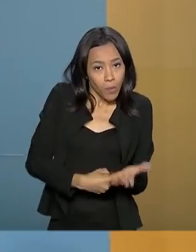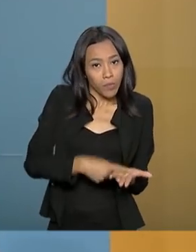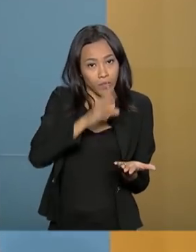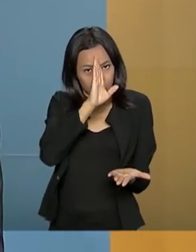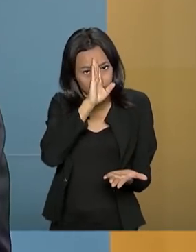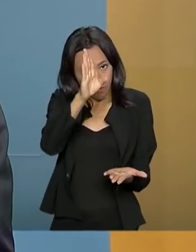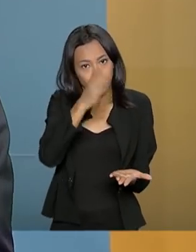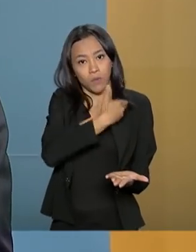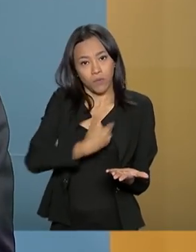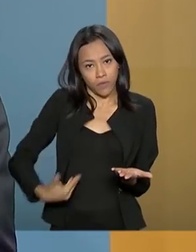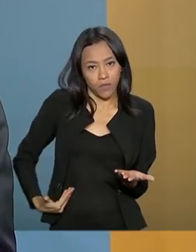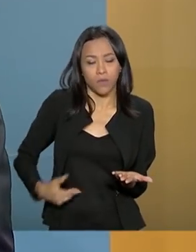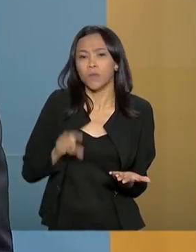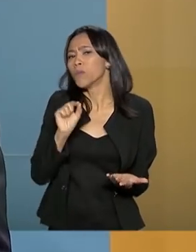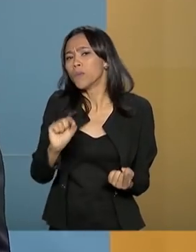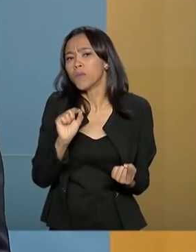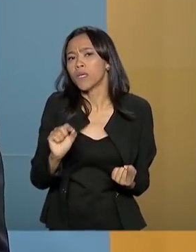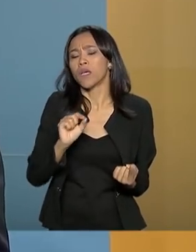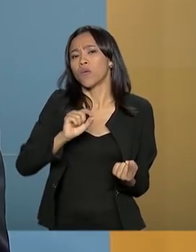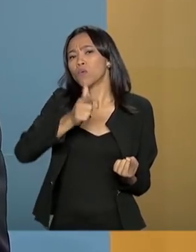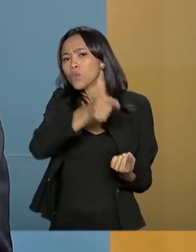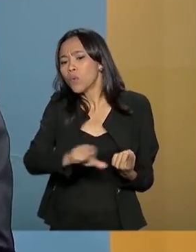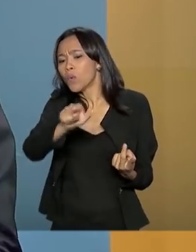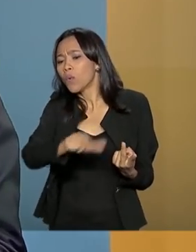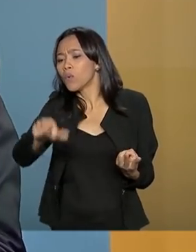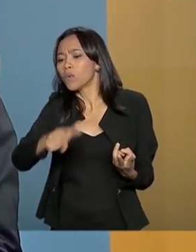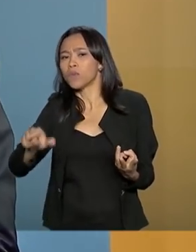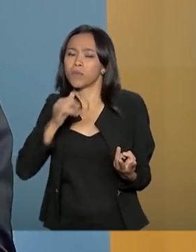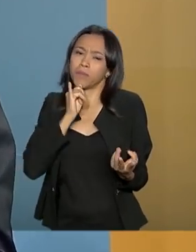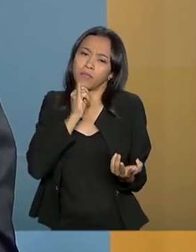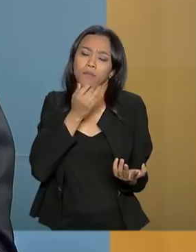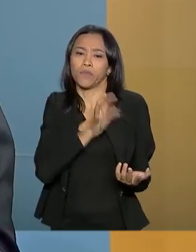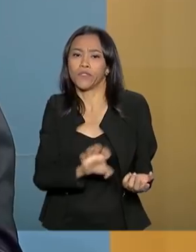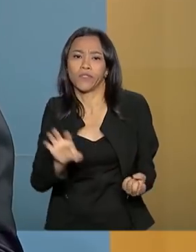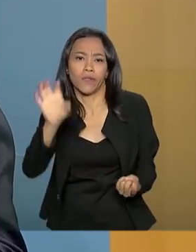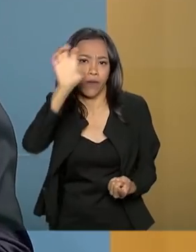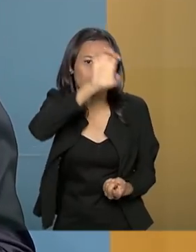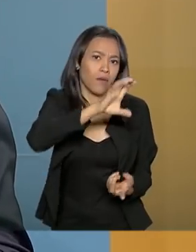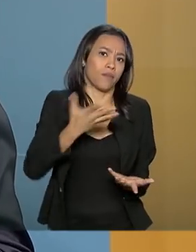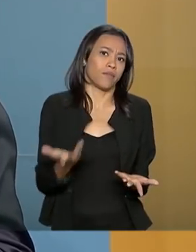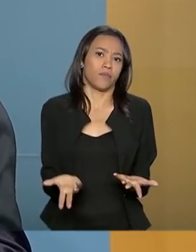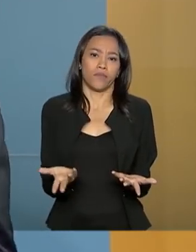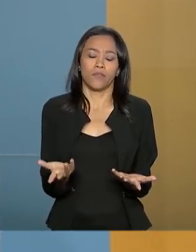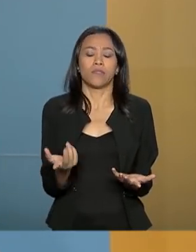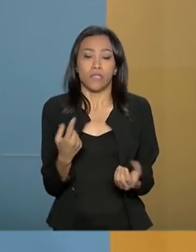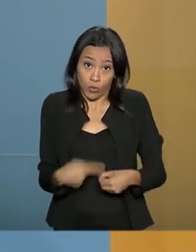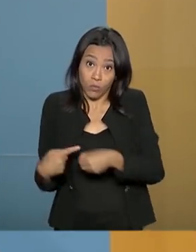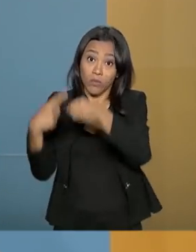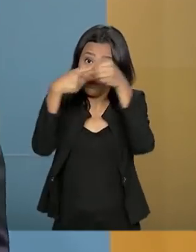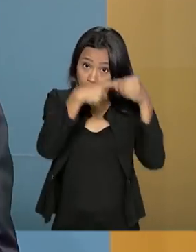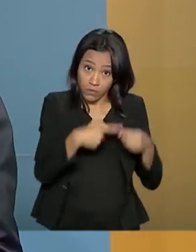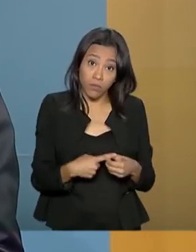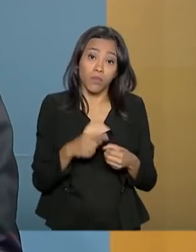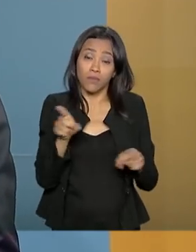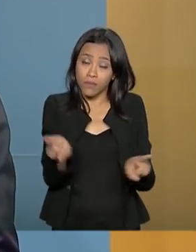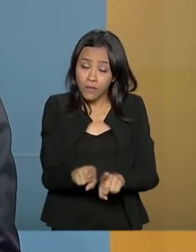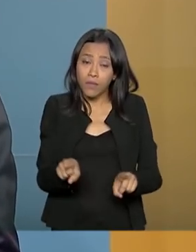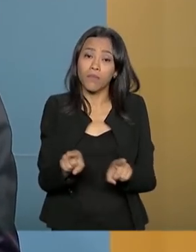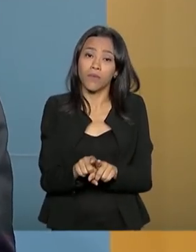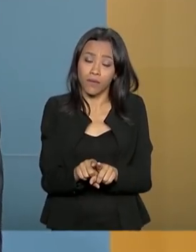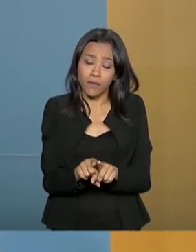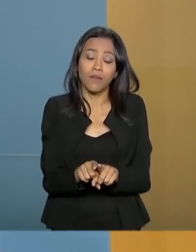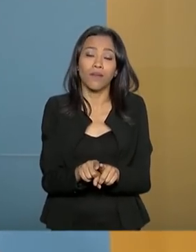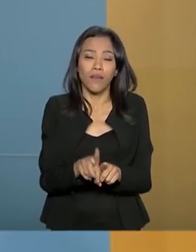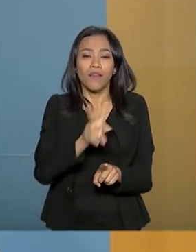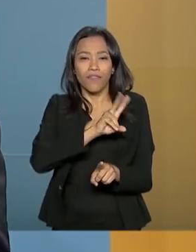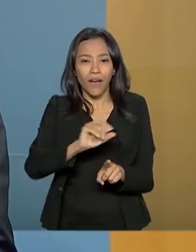o governo. Todos os outros níveis federativos, os estados e os municípios, também acabam